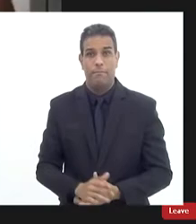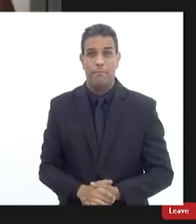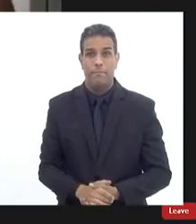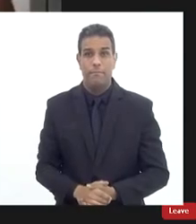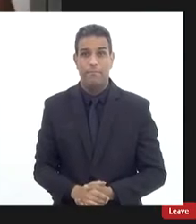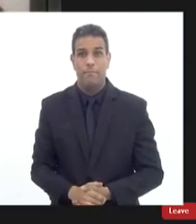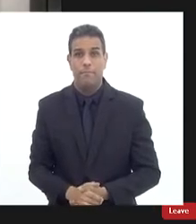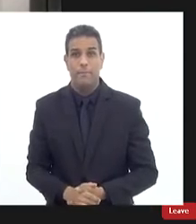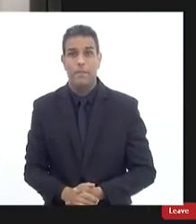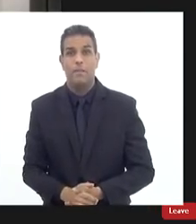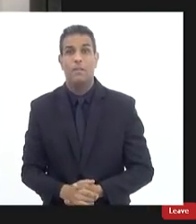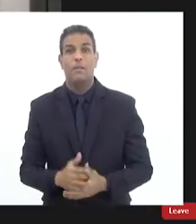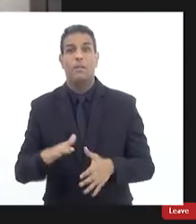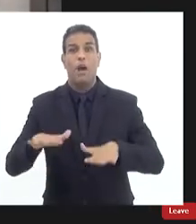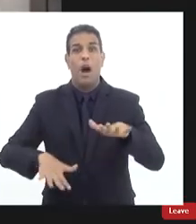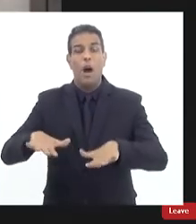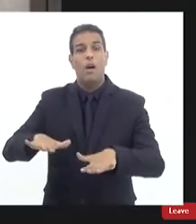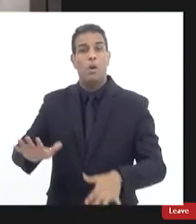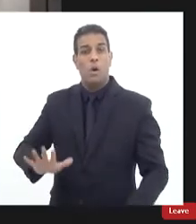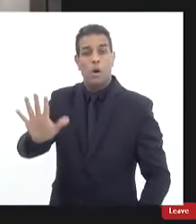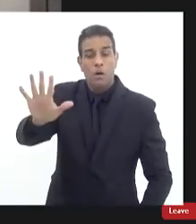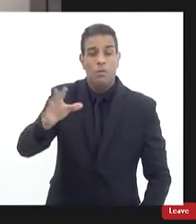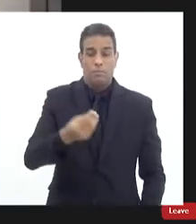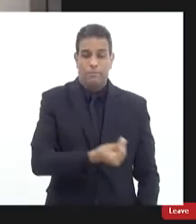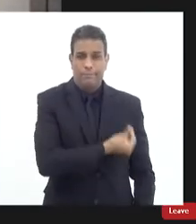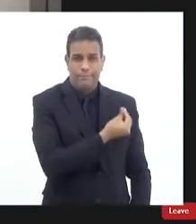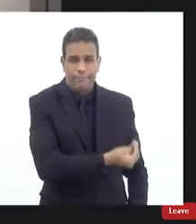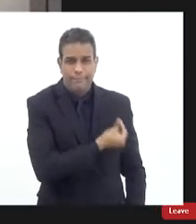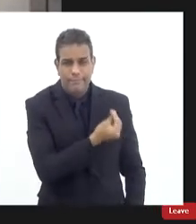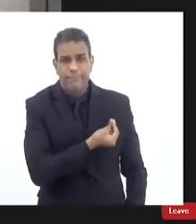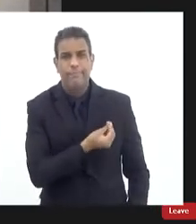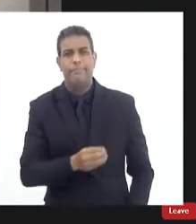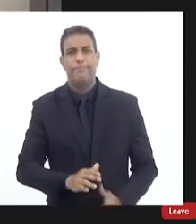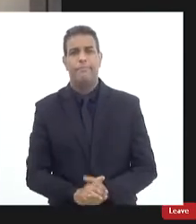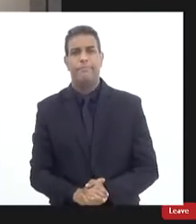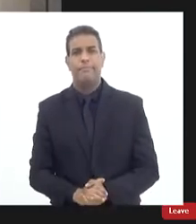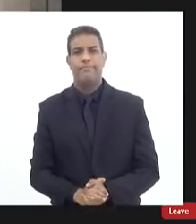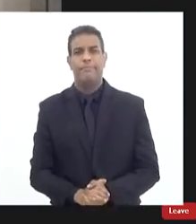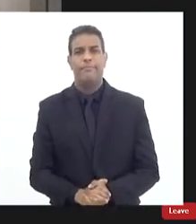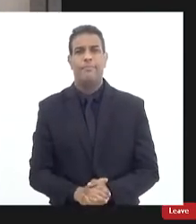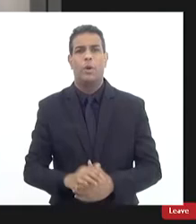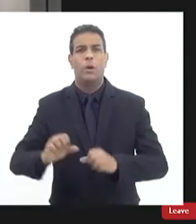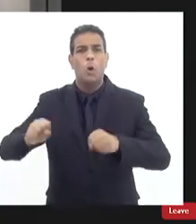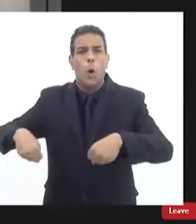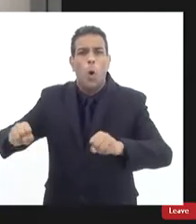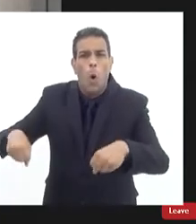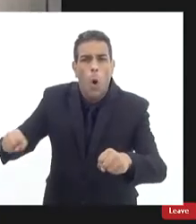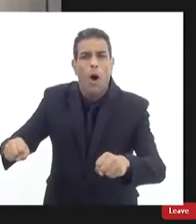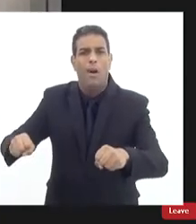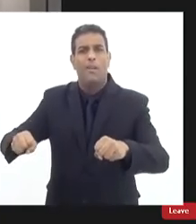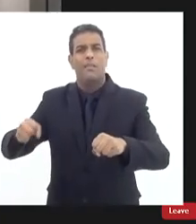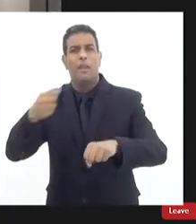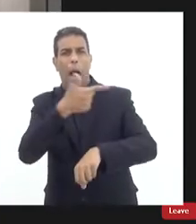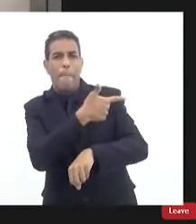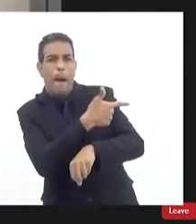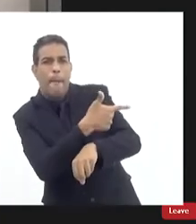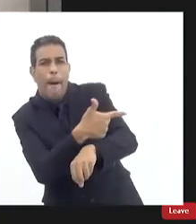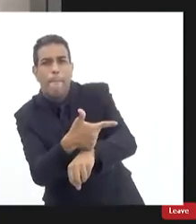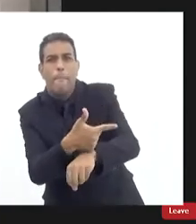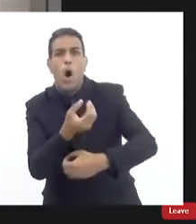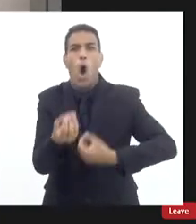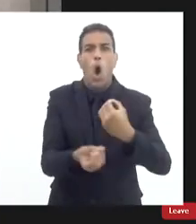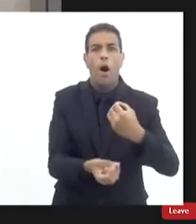isso não estou falando de comunidade só não estou falando da vida gente às vezes o cara está numa motocicleta atirando o tiro vem de coisa como é que pode